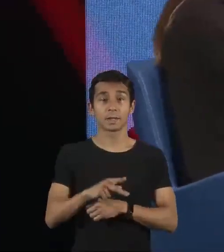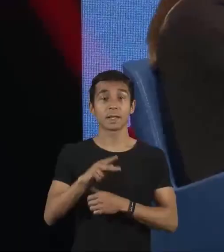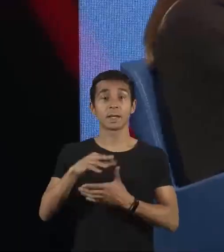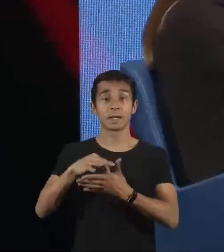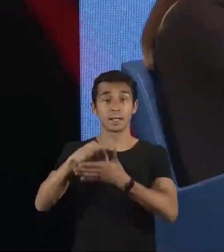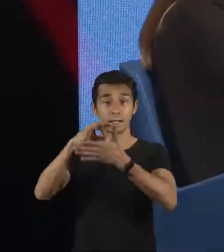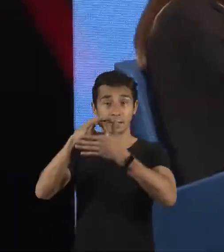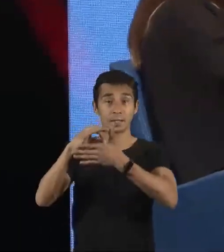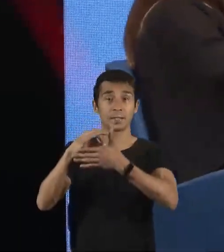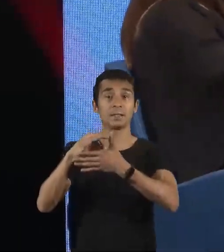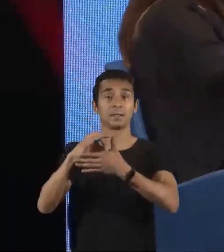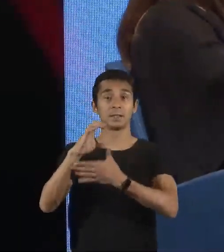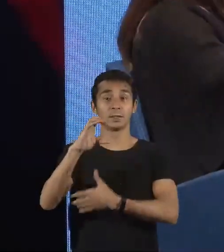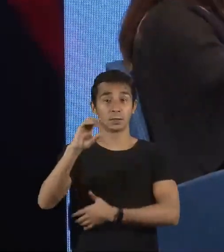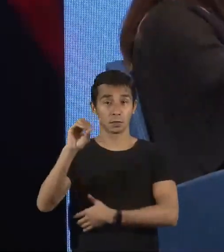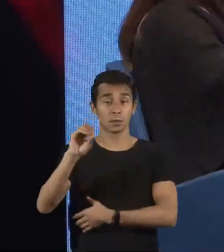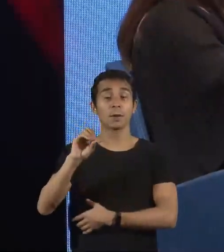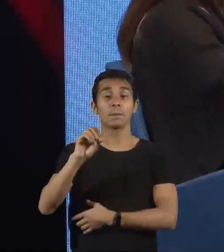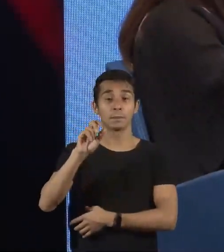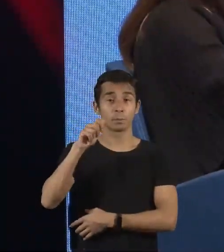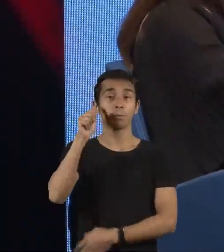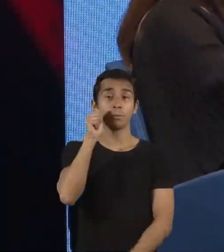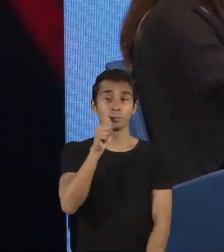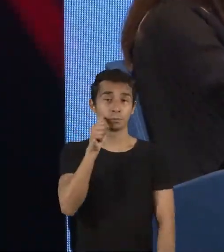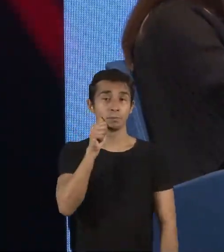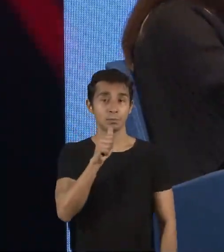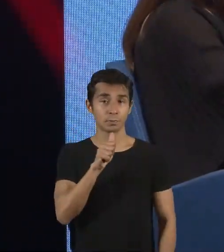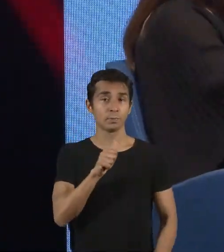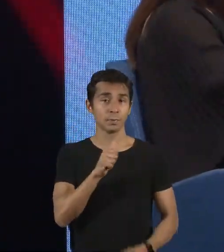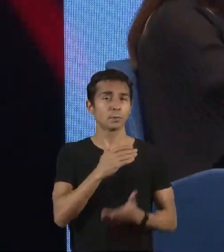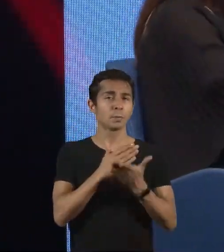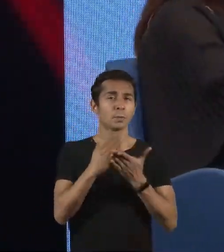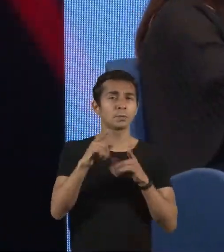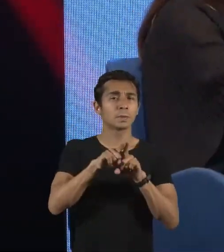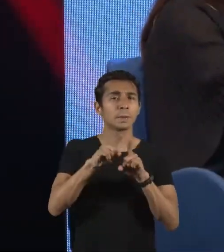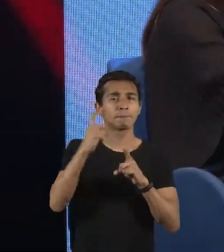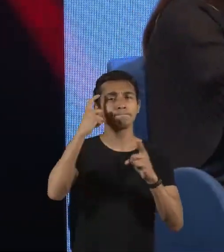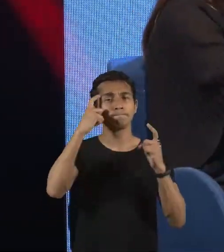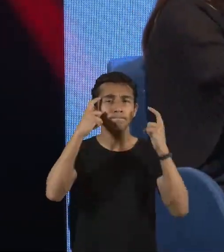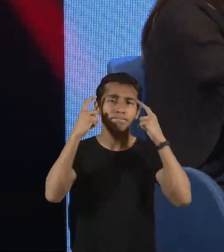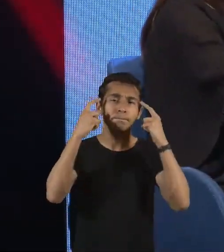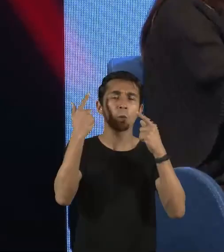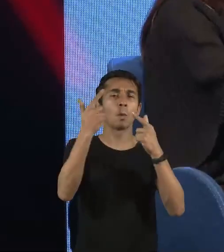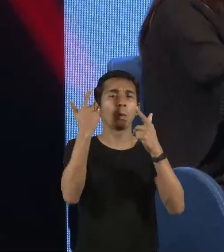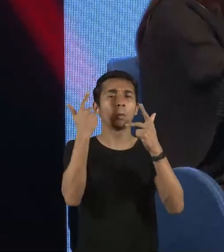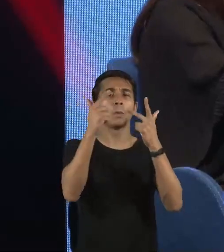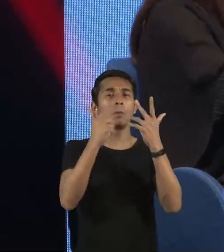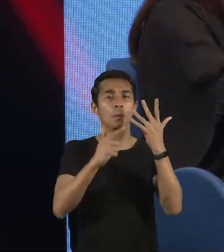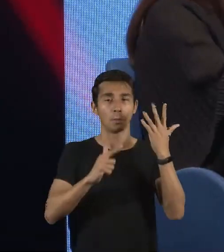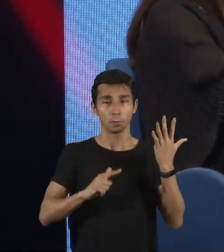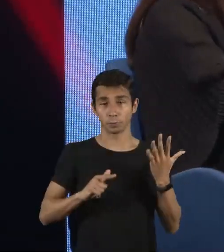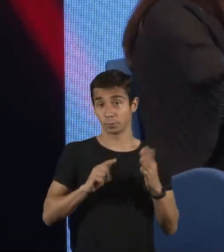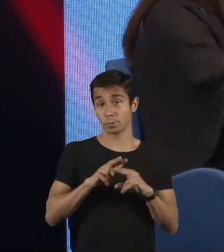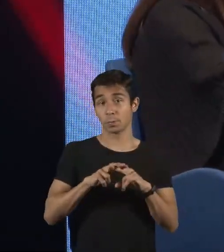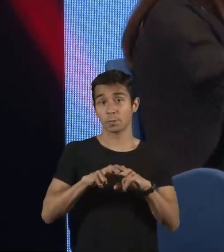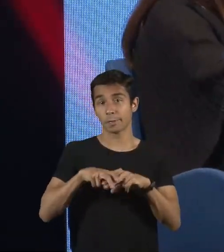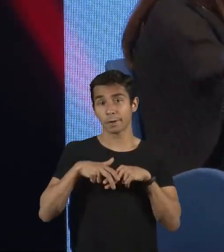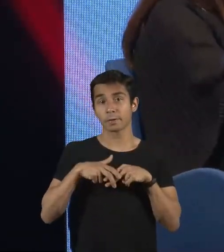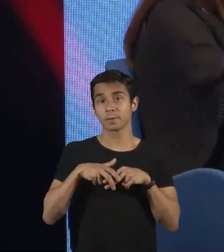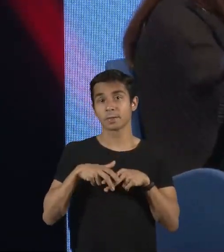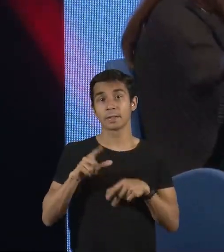e disso surgiram uma série de outros questionamentos que acontecem, que são naturais, a partir do momento que você tem